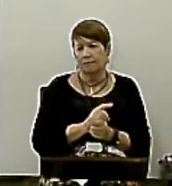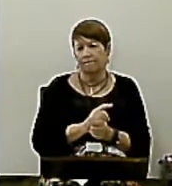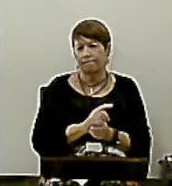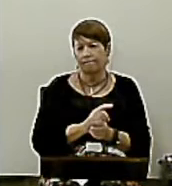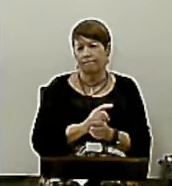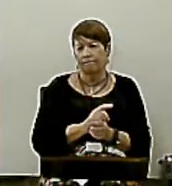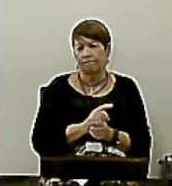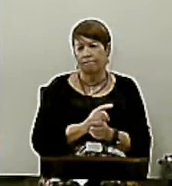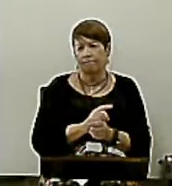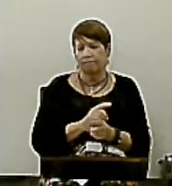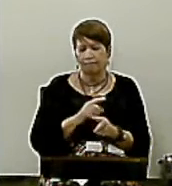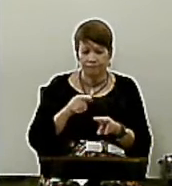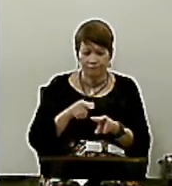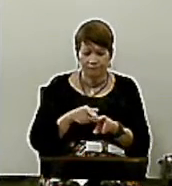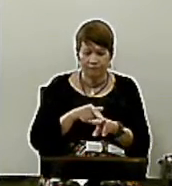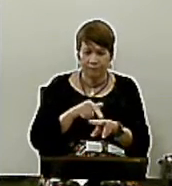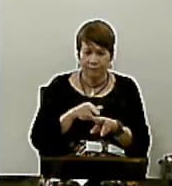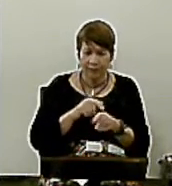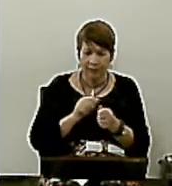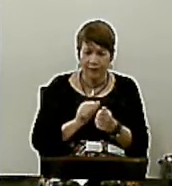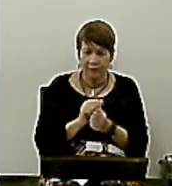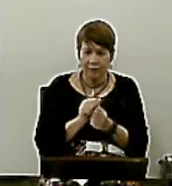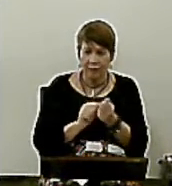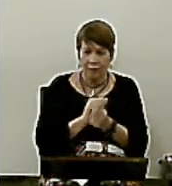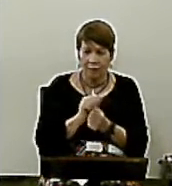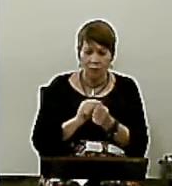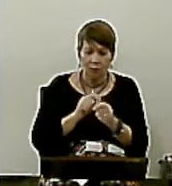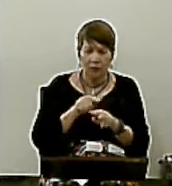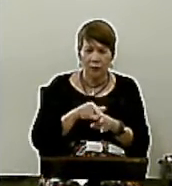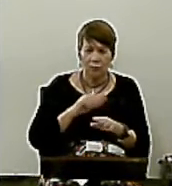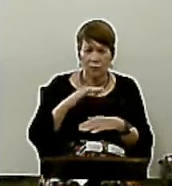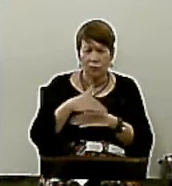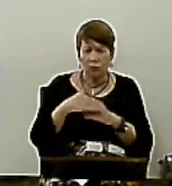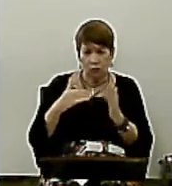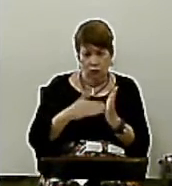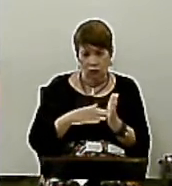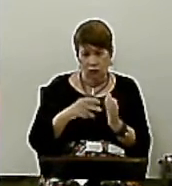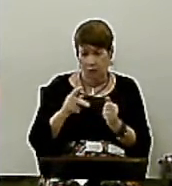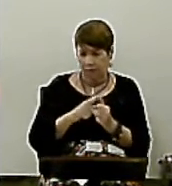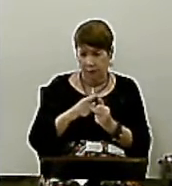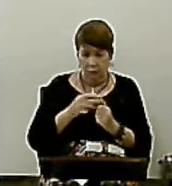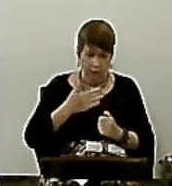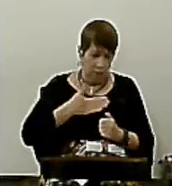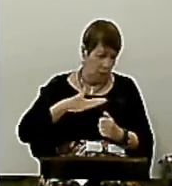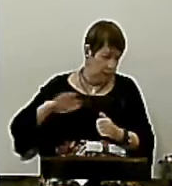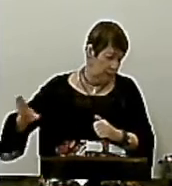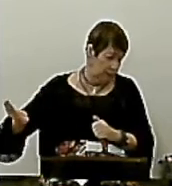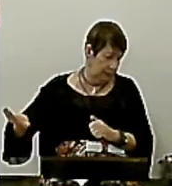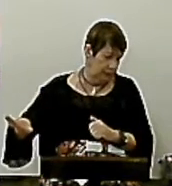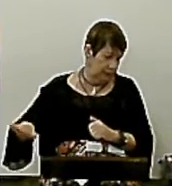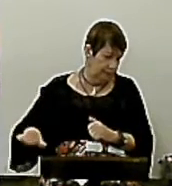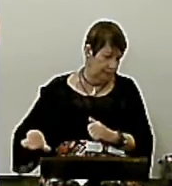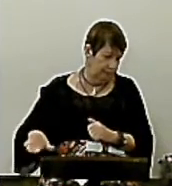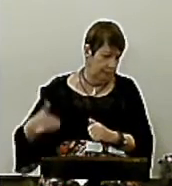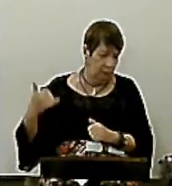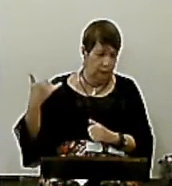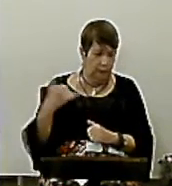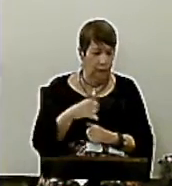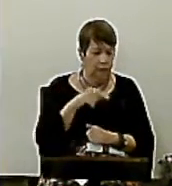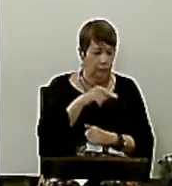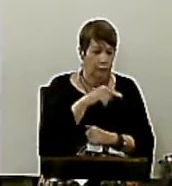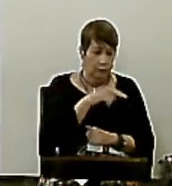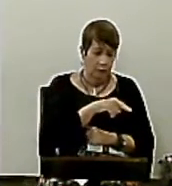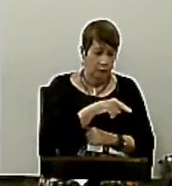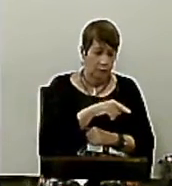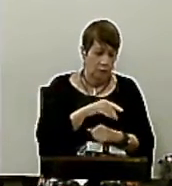E ele lavou de todos Pedro não quis Achou que era Humilhação E ele disse Se você não deixar eu lavar Você não tem